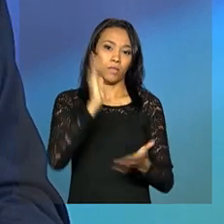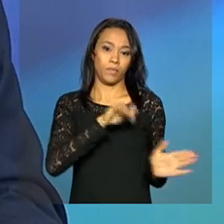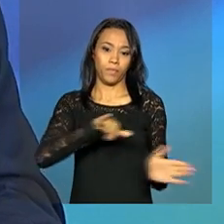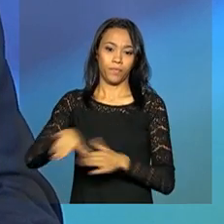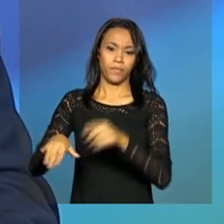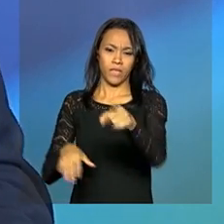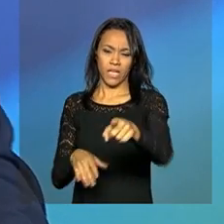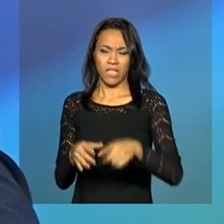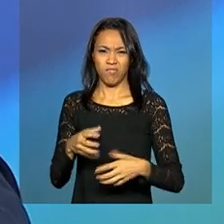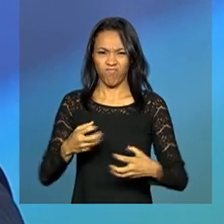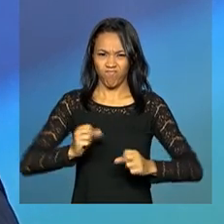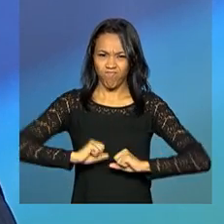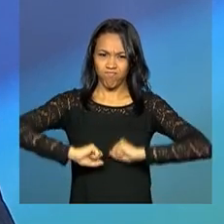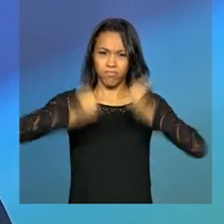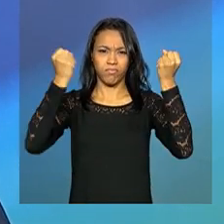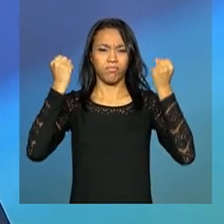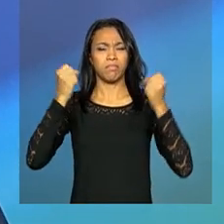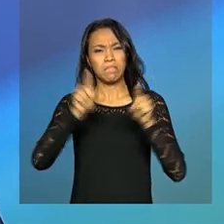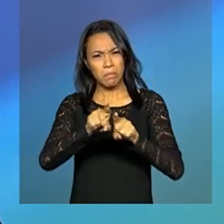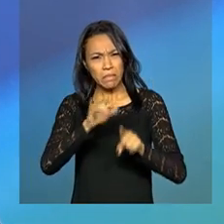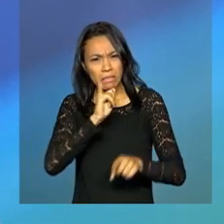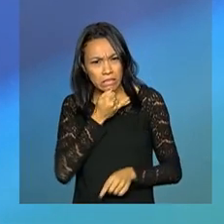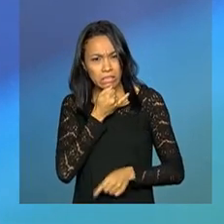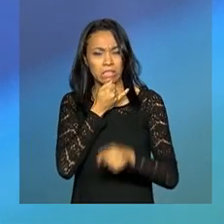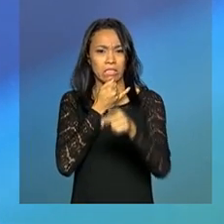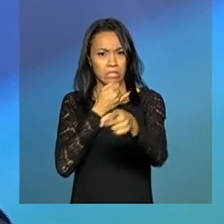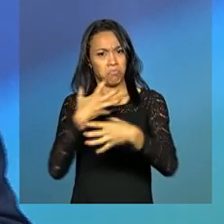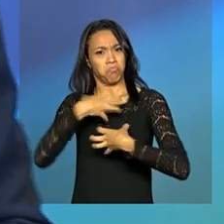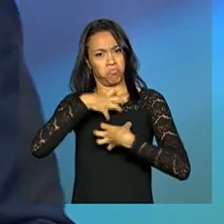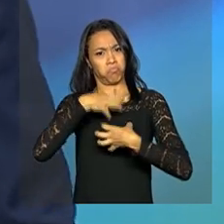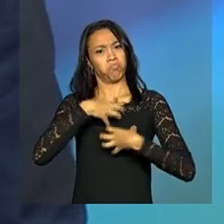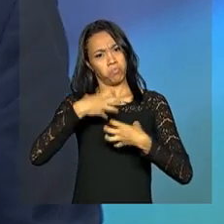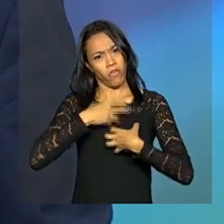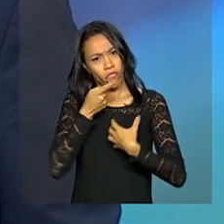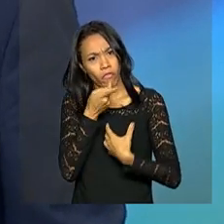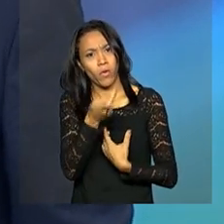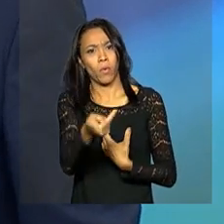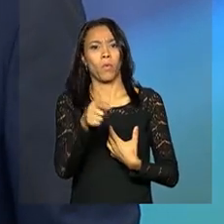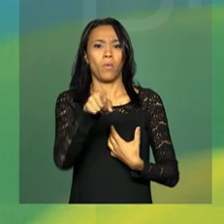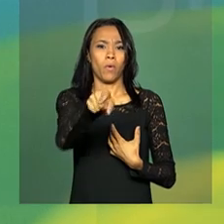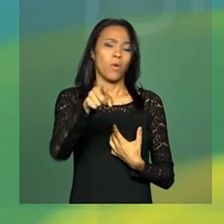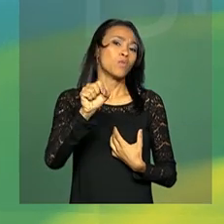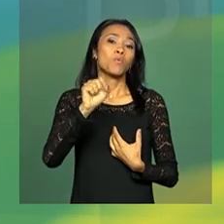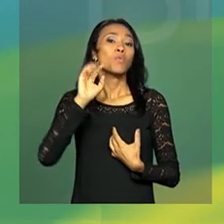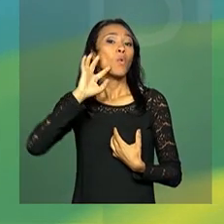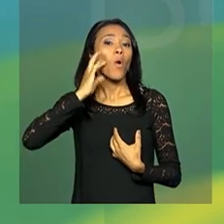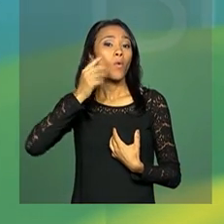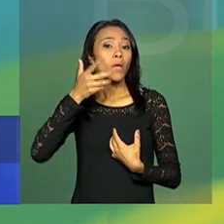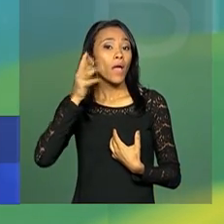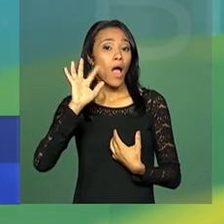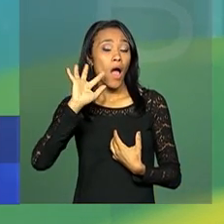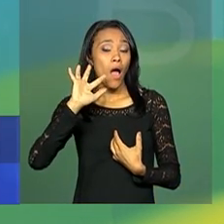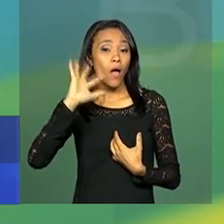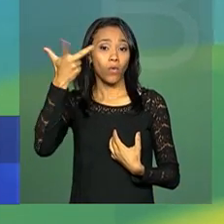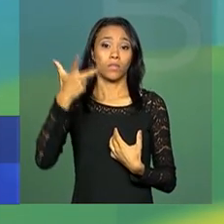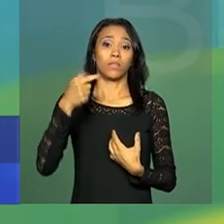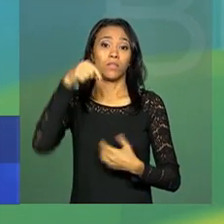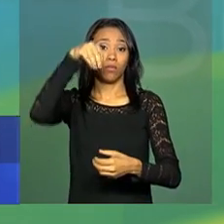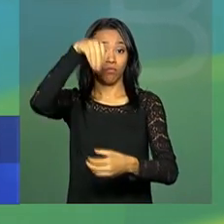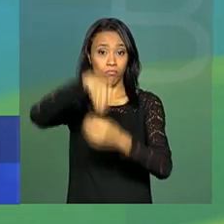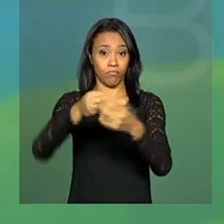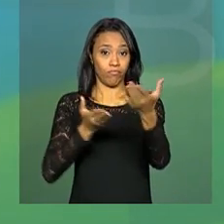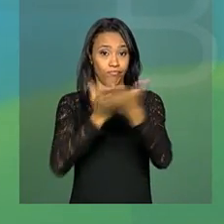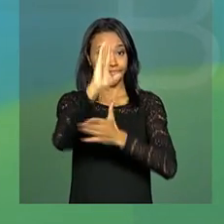Indignação e tristeza foram os sentimentos expressados pelo ministro da Advocacia-Geral da União sobre o resultado da votação na Câmara dos